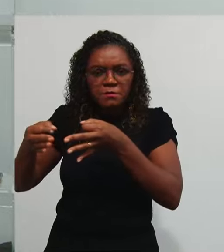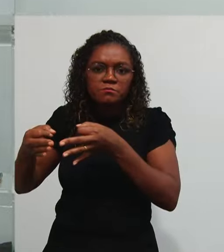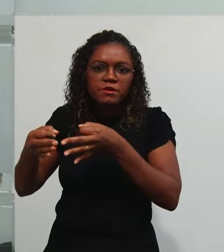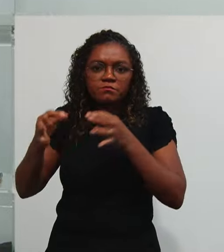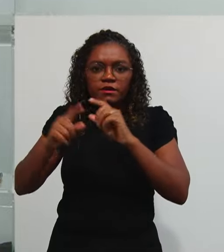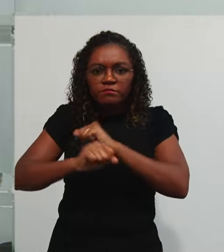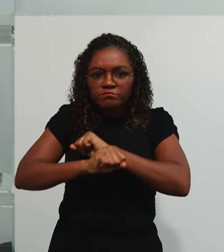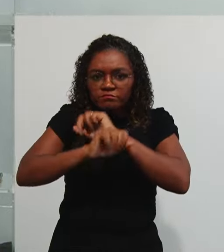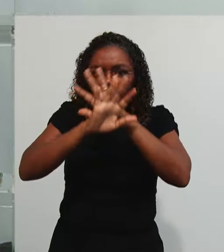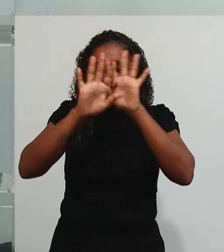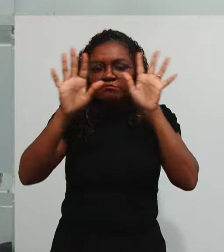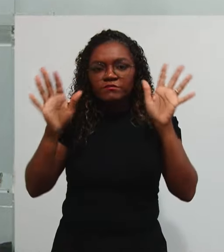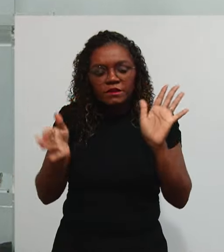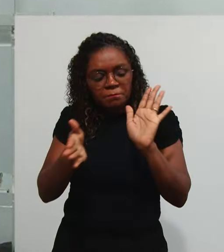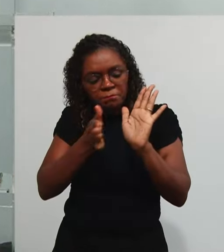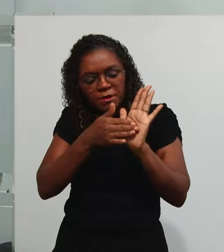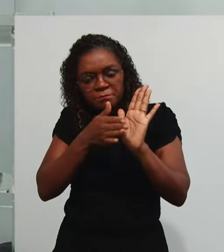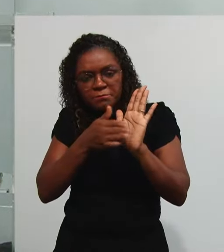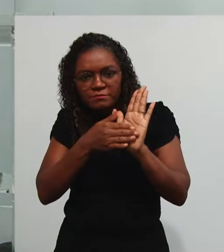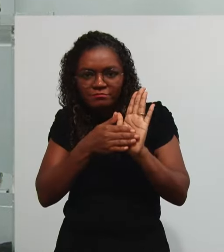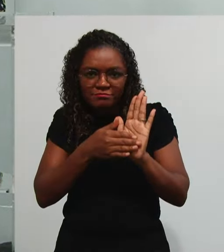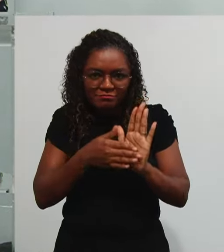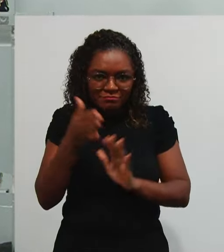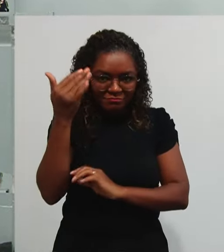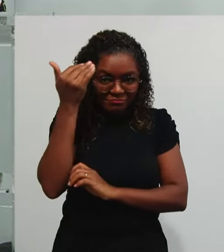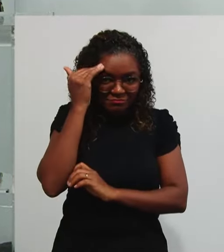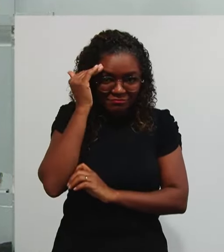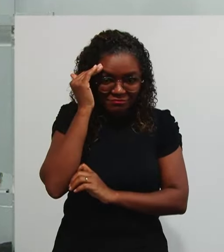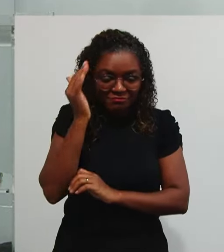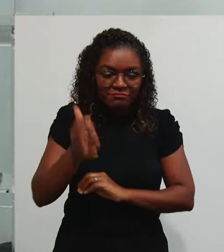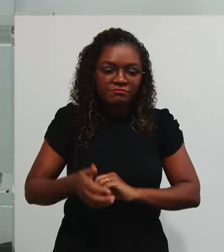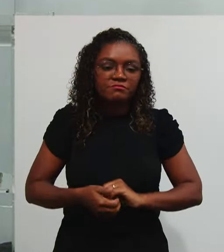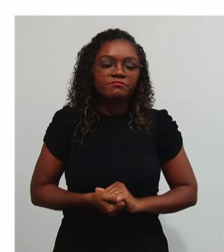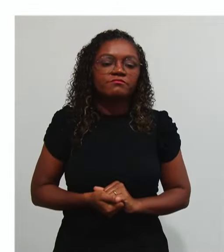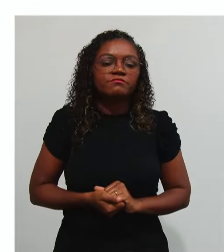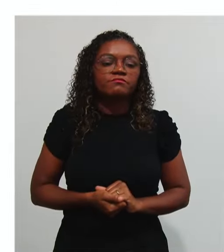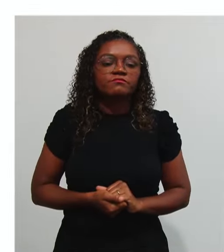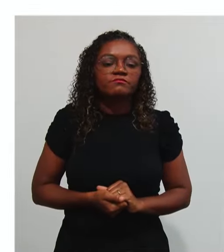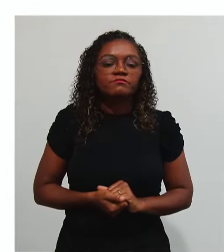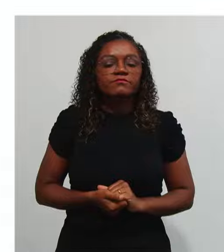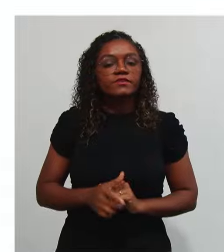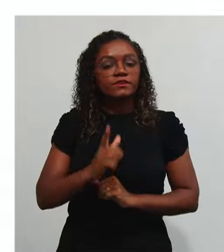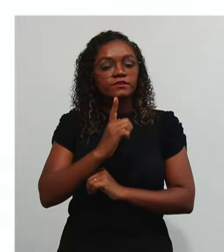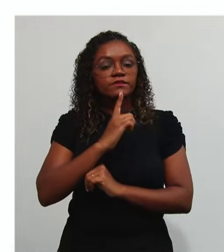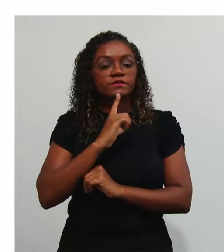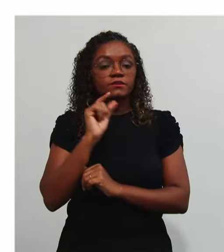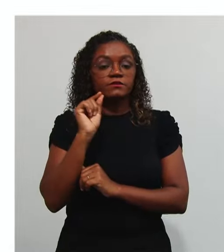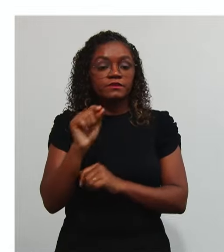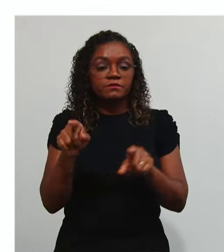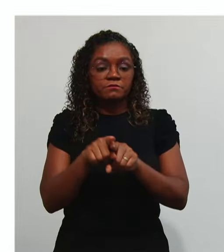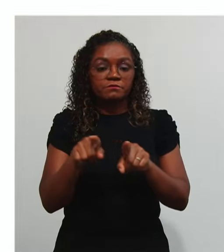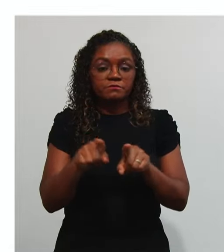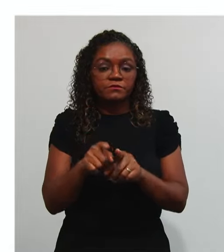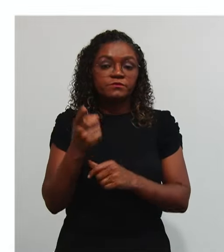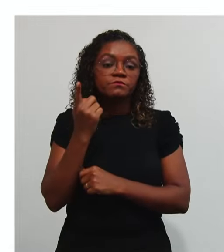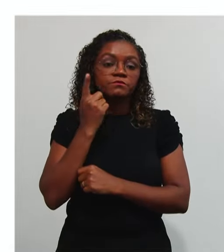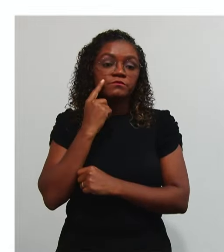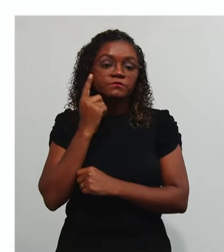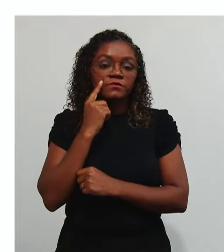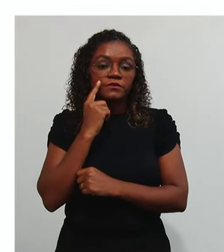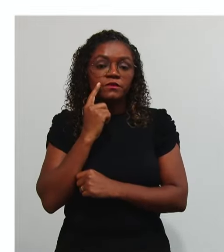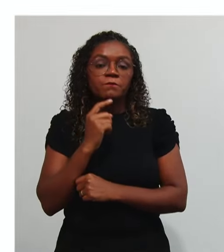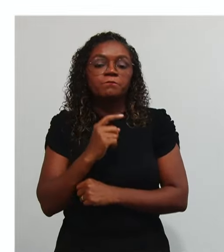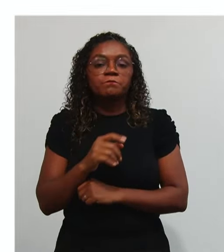esclarecimento Na minha prestação De contas Posto isso Senhores Nós temos aqui A tomada De contas